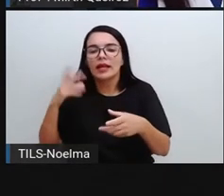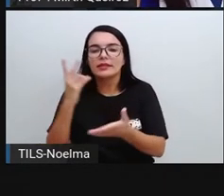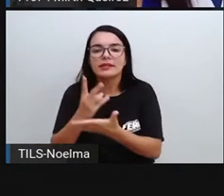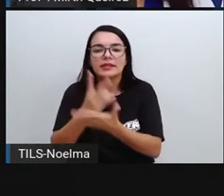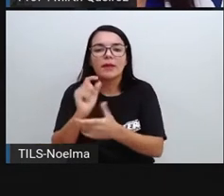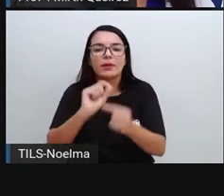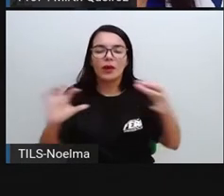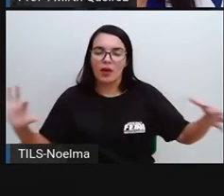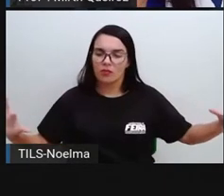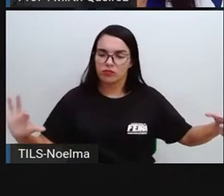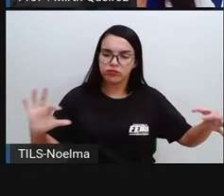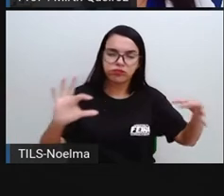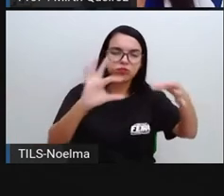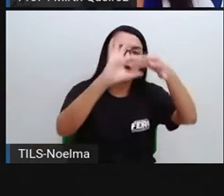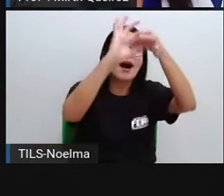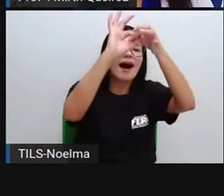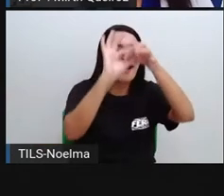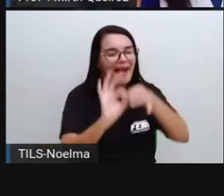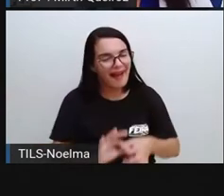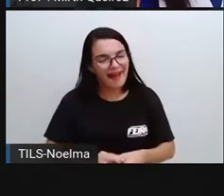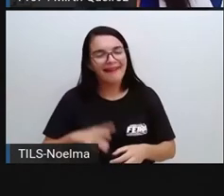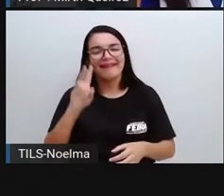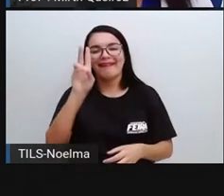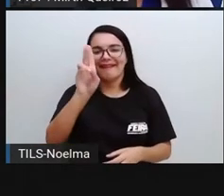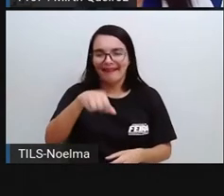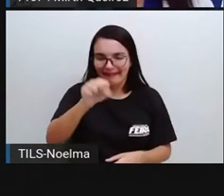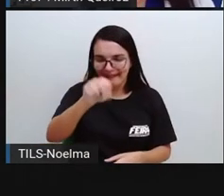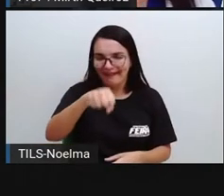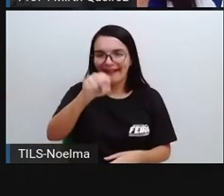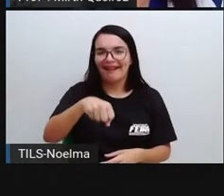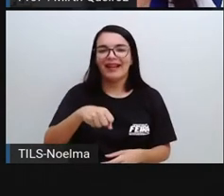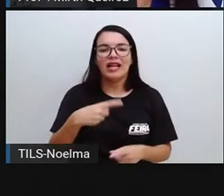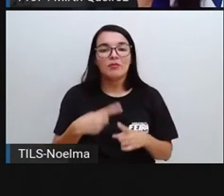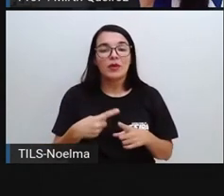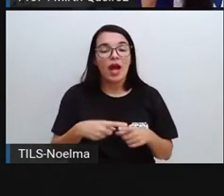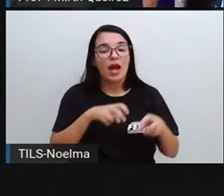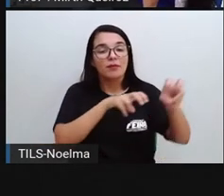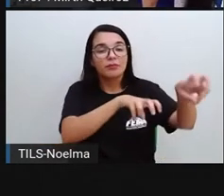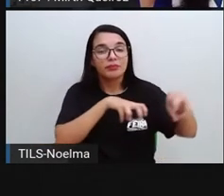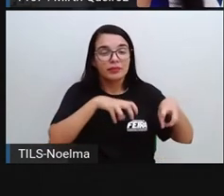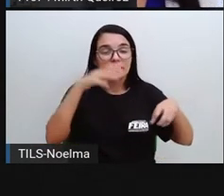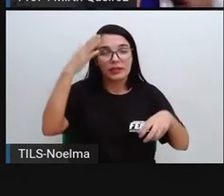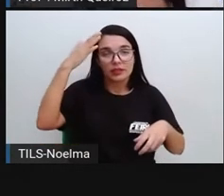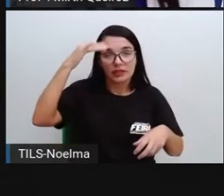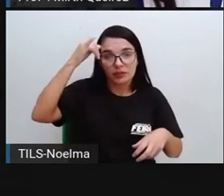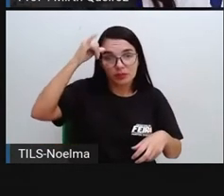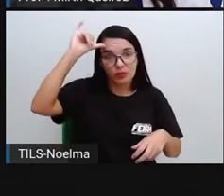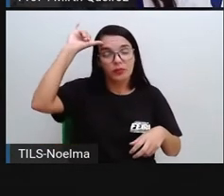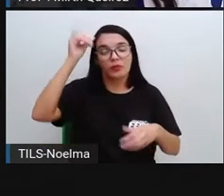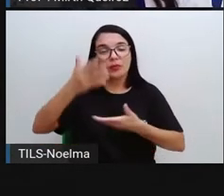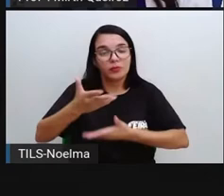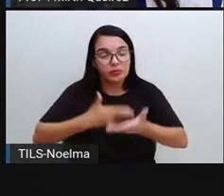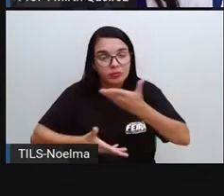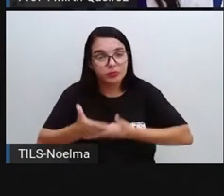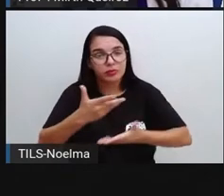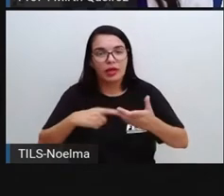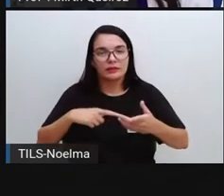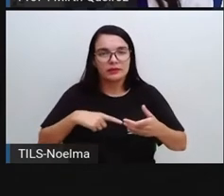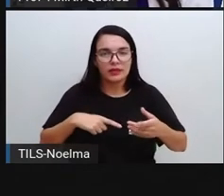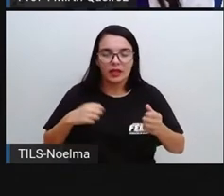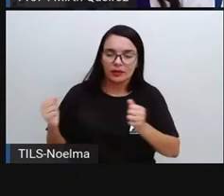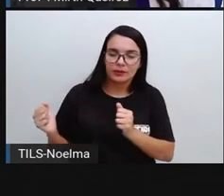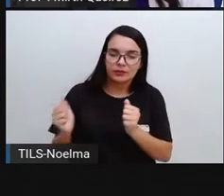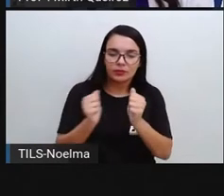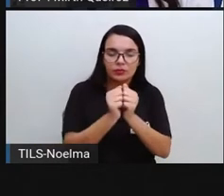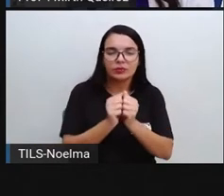da criação do gado, né? Por exemplo, através da agropecuária, é para ser comercializado com a cidade. Assim,